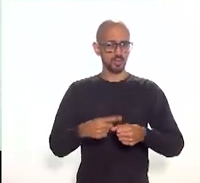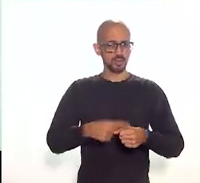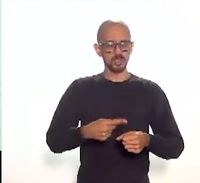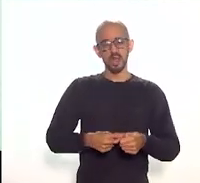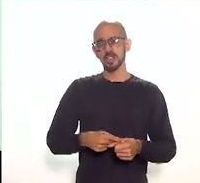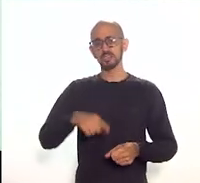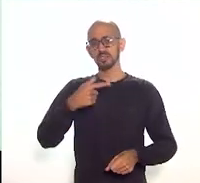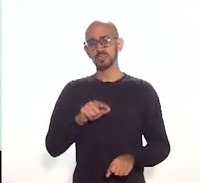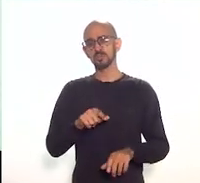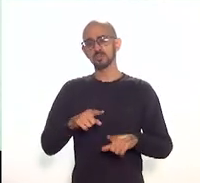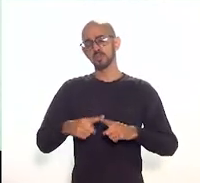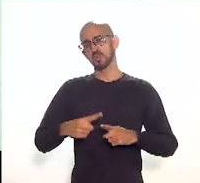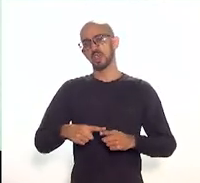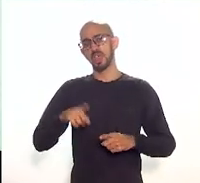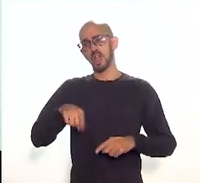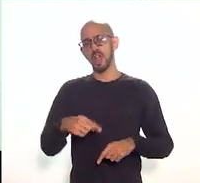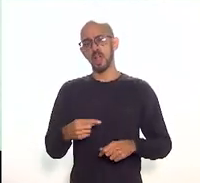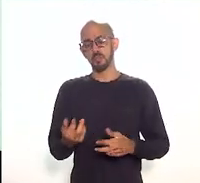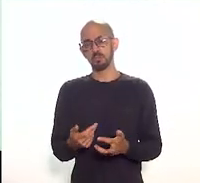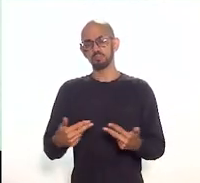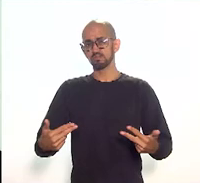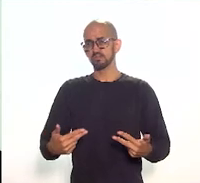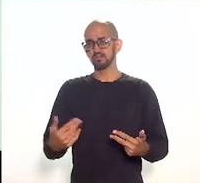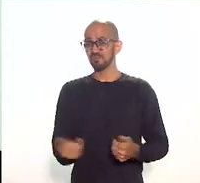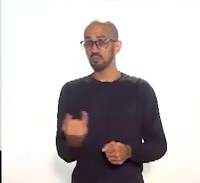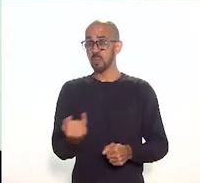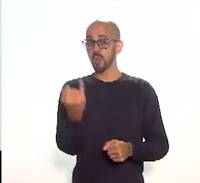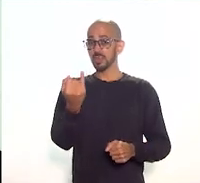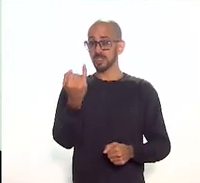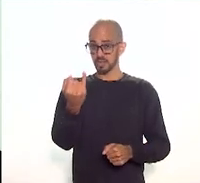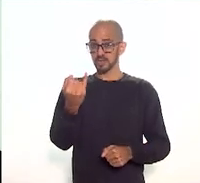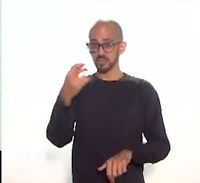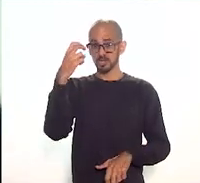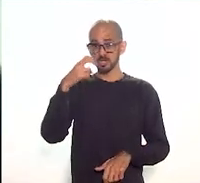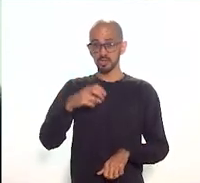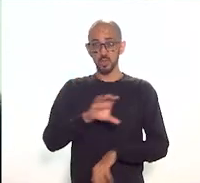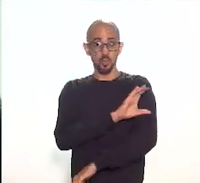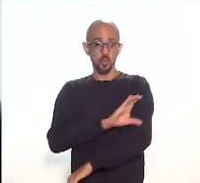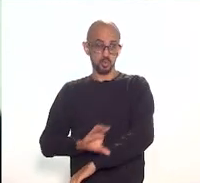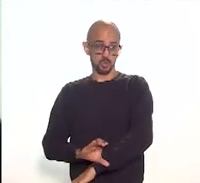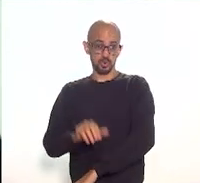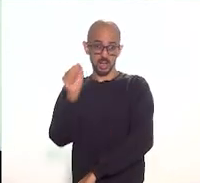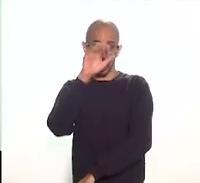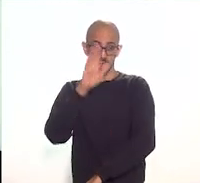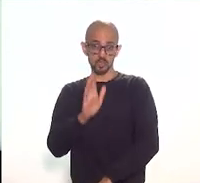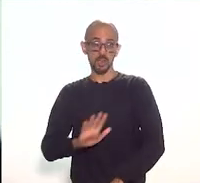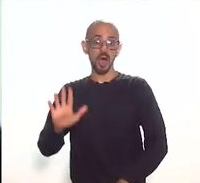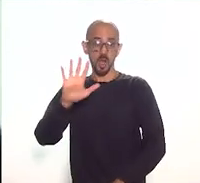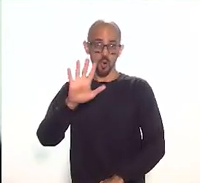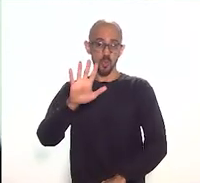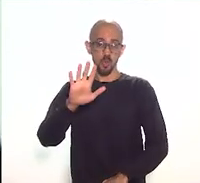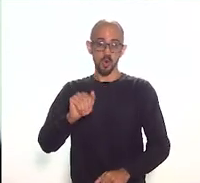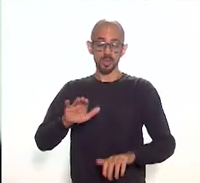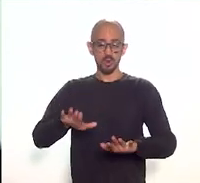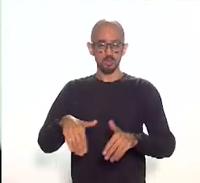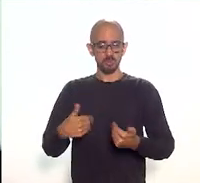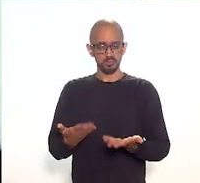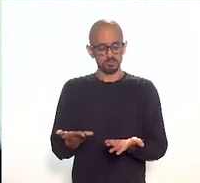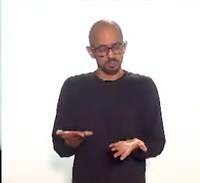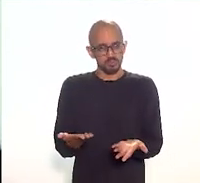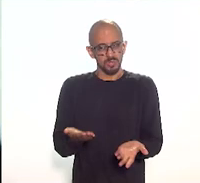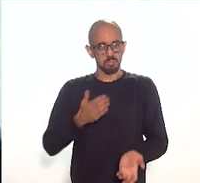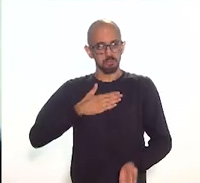porque é algo que faz parte da cultura nacional. Então, a minha colocação aqui no sentido de se